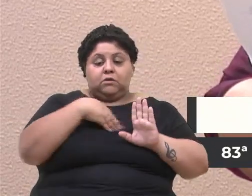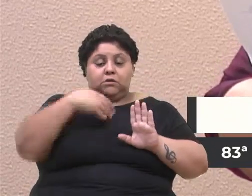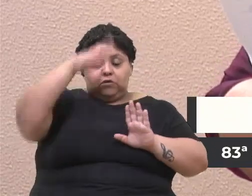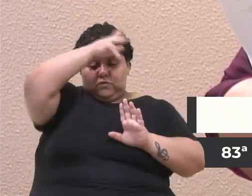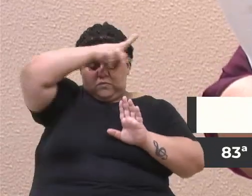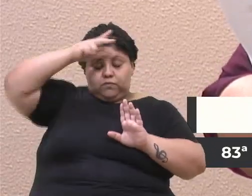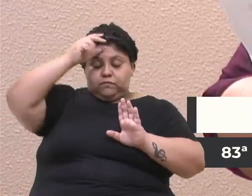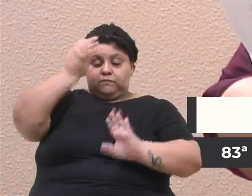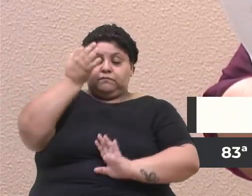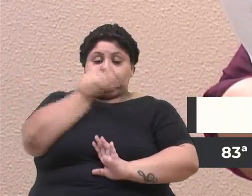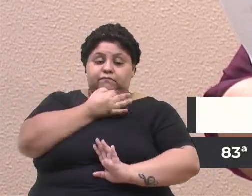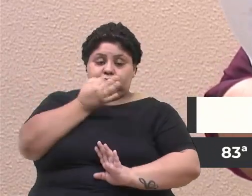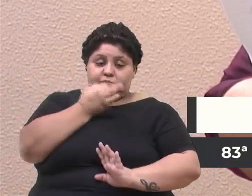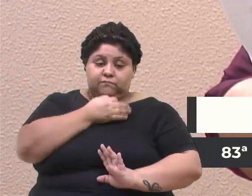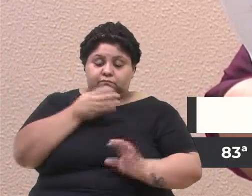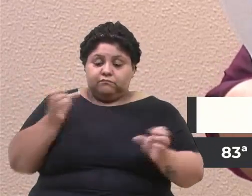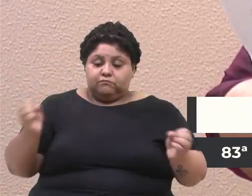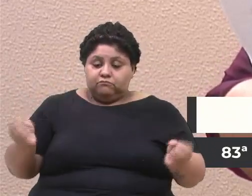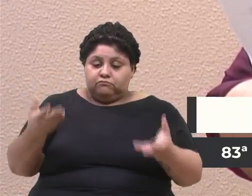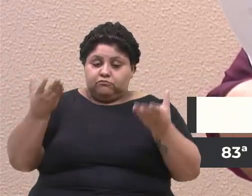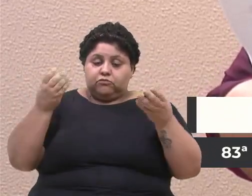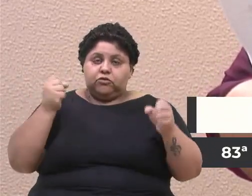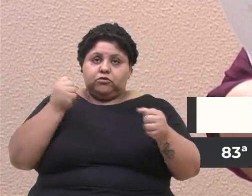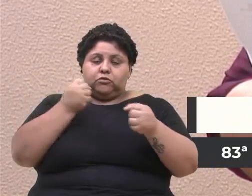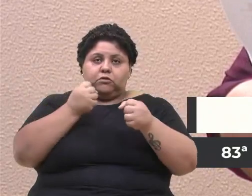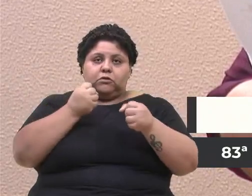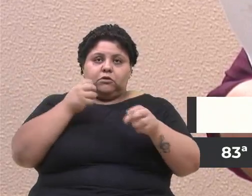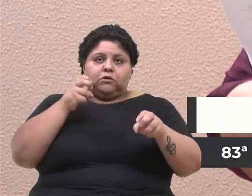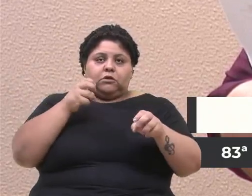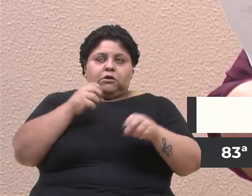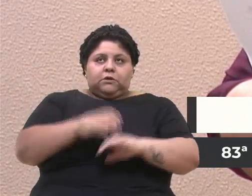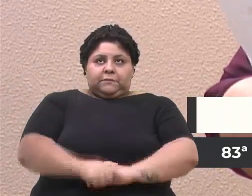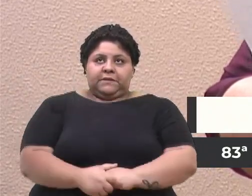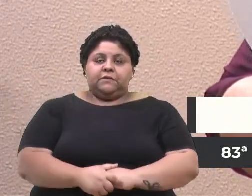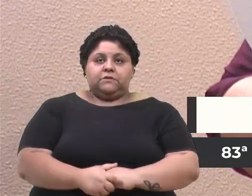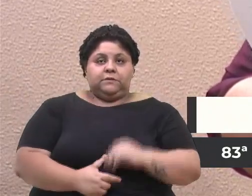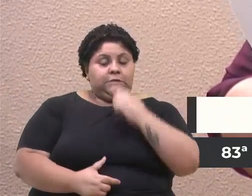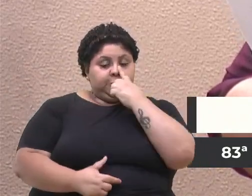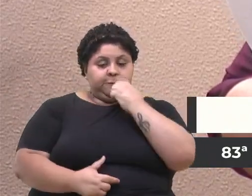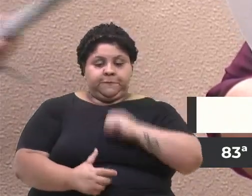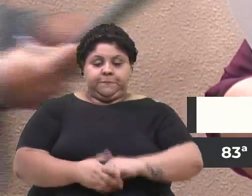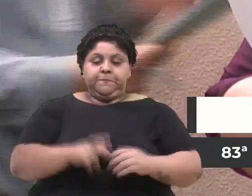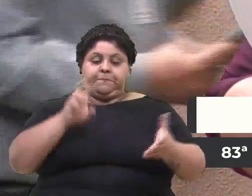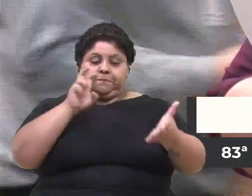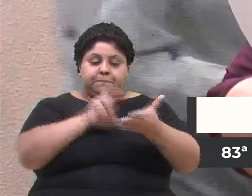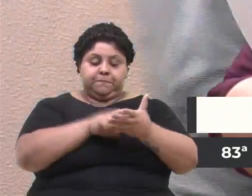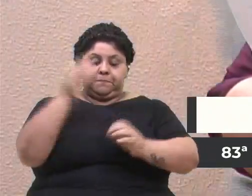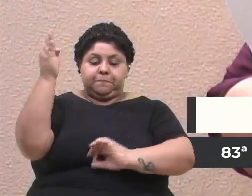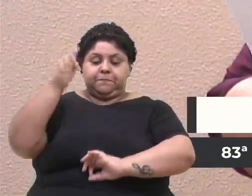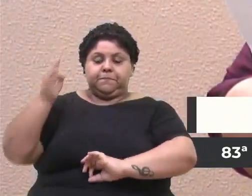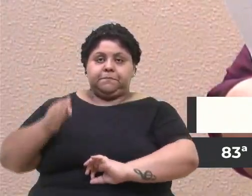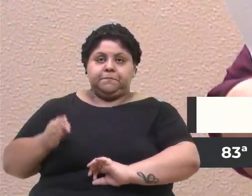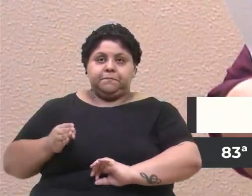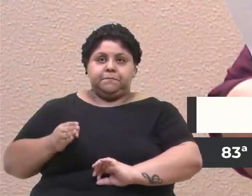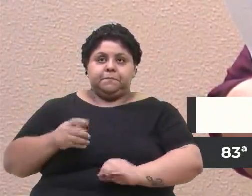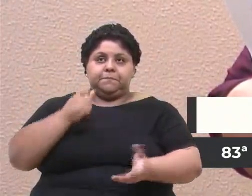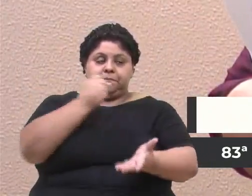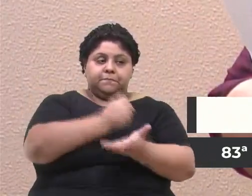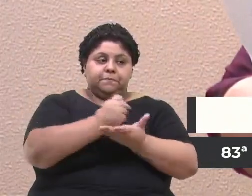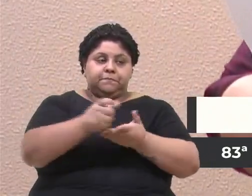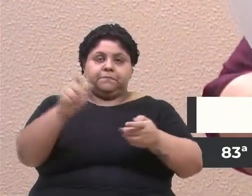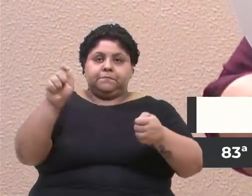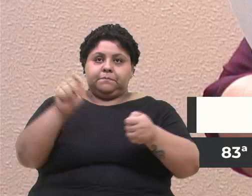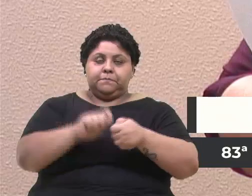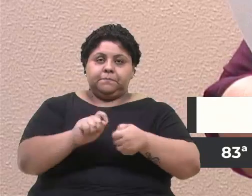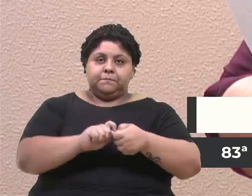celebrou com o Banco Nacional de Desenvolvimento Econômico e Social, o BNDES, contrato para a realização de